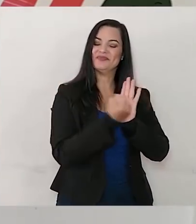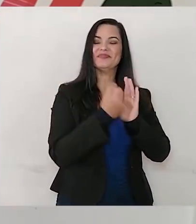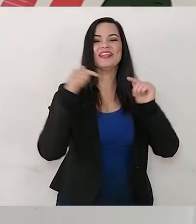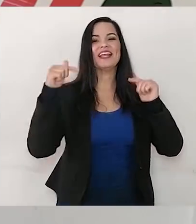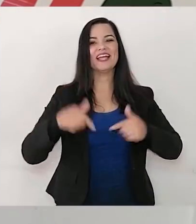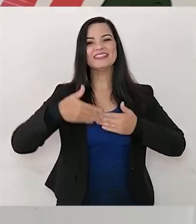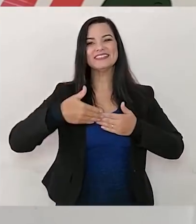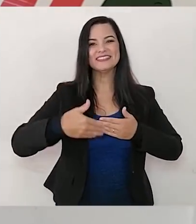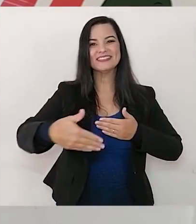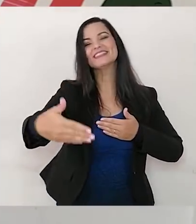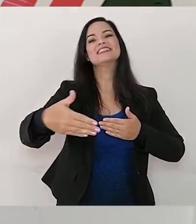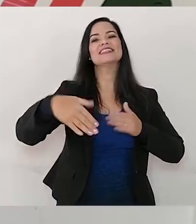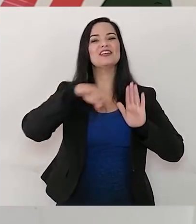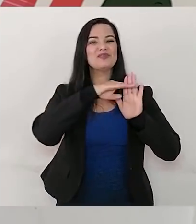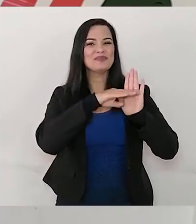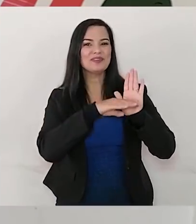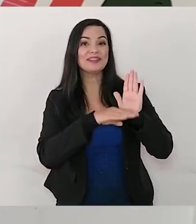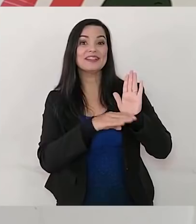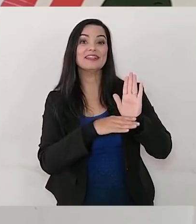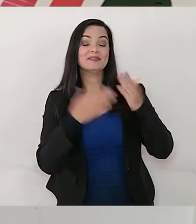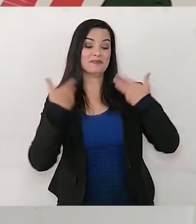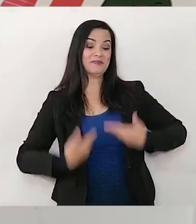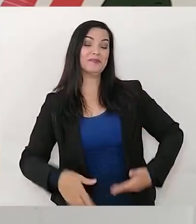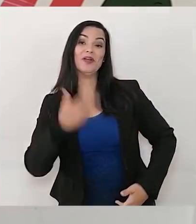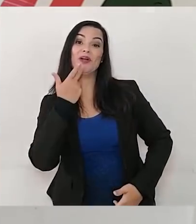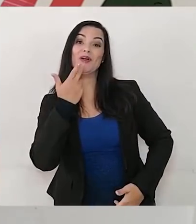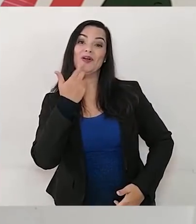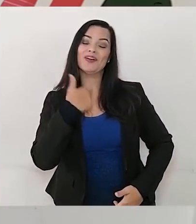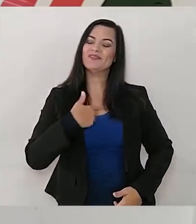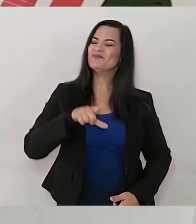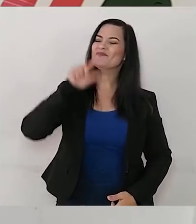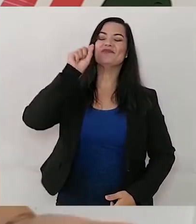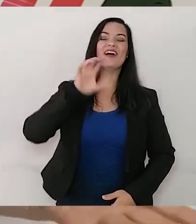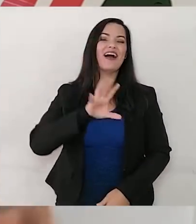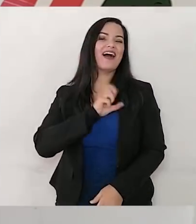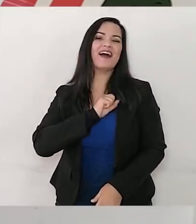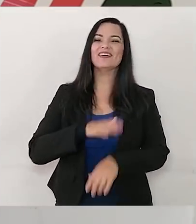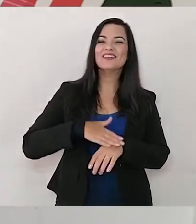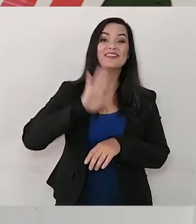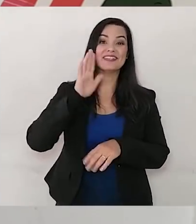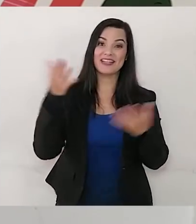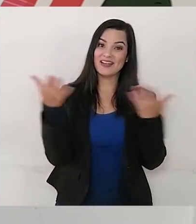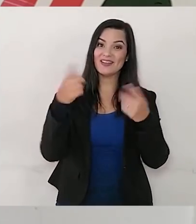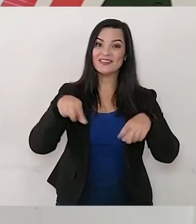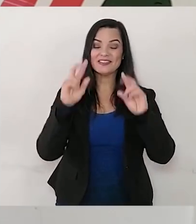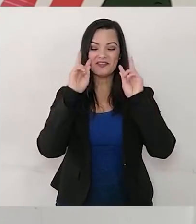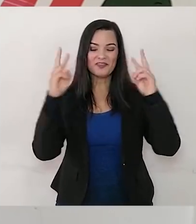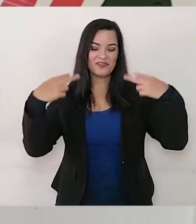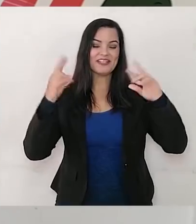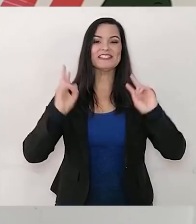vivência aqui ao longo de todos os programas na minha cor preferida. Então, agora vocês vão ver a Pro